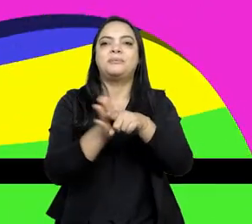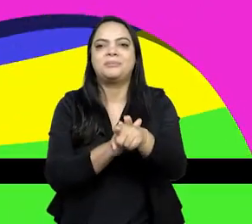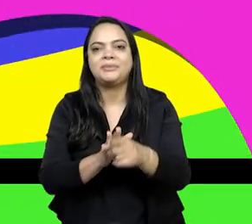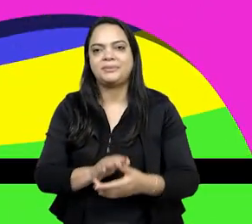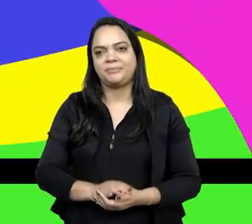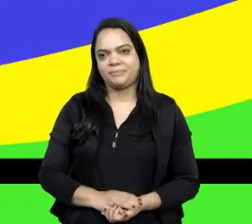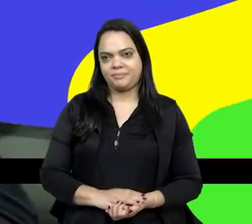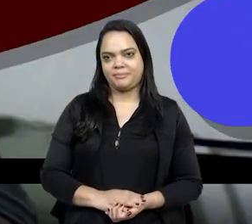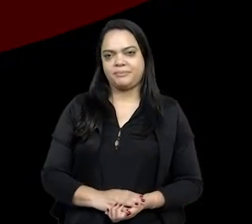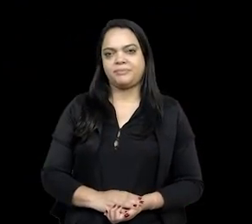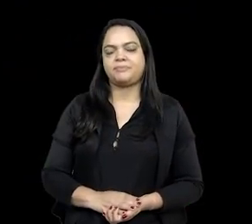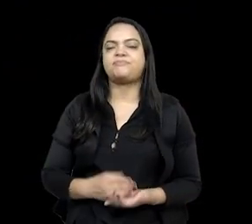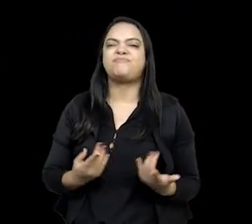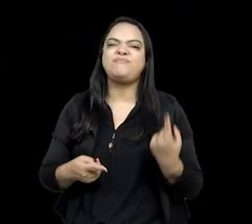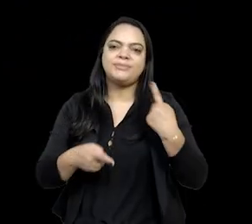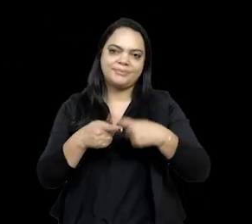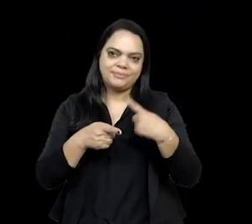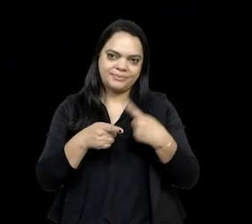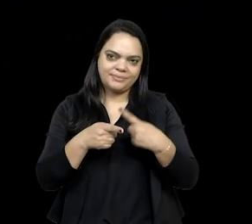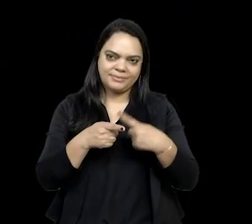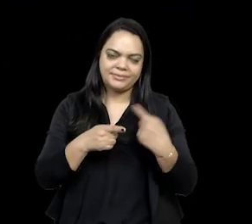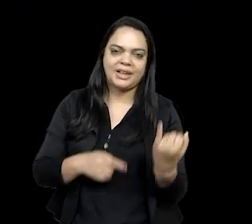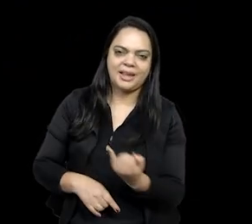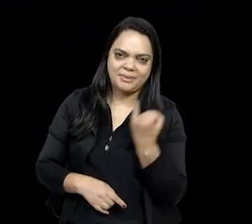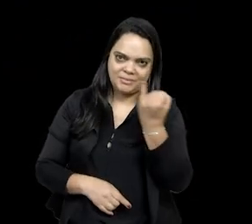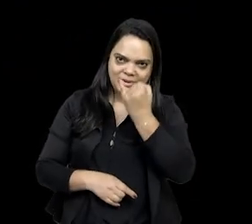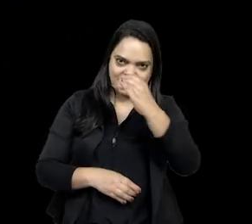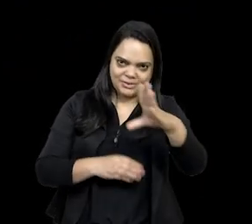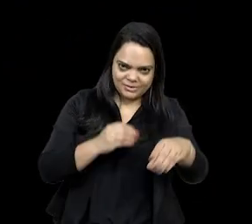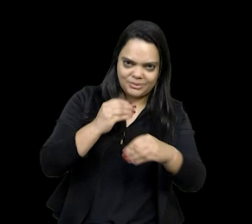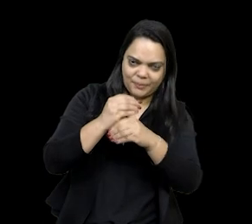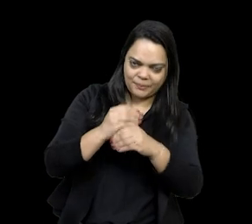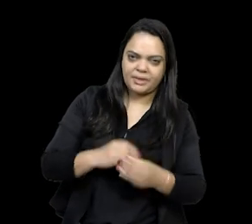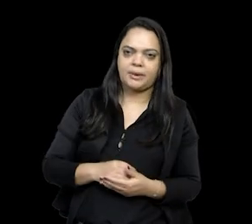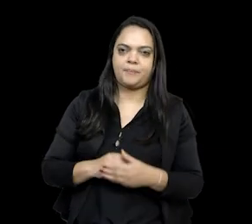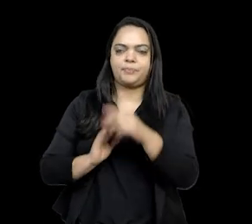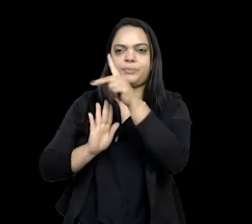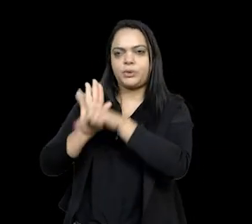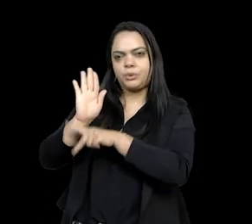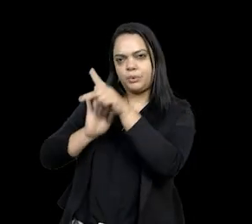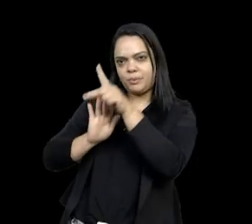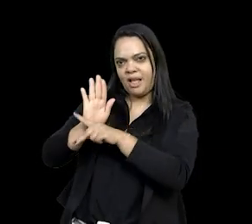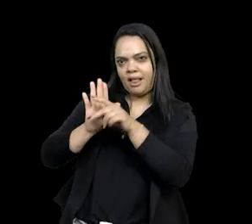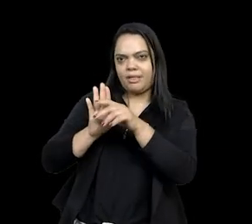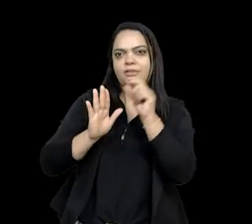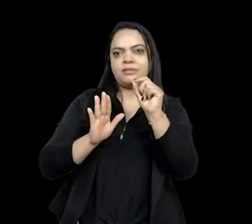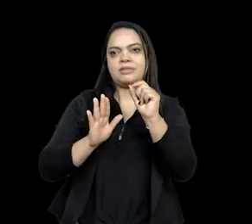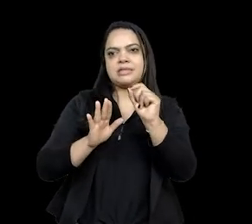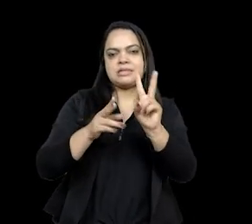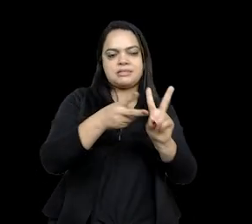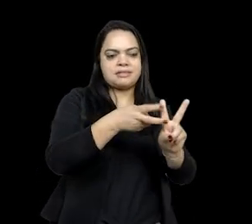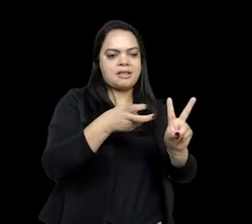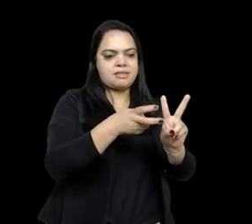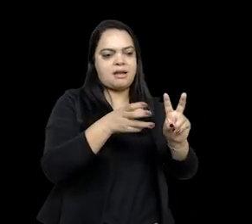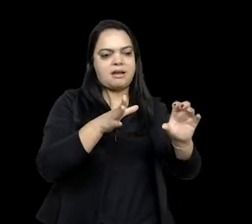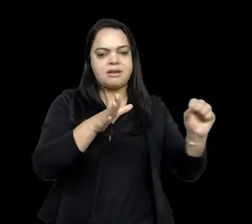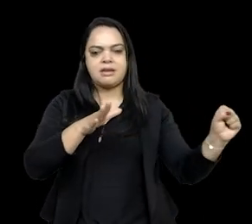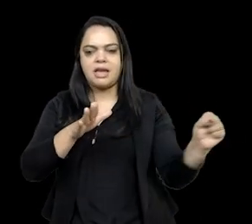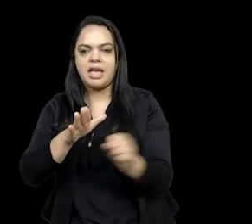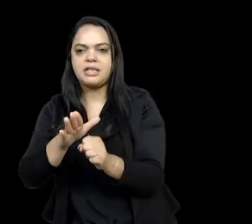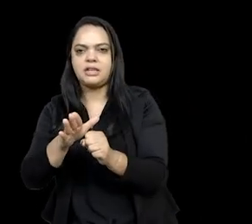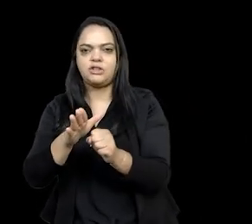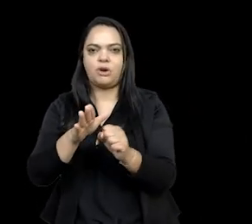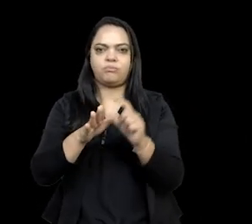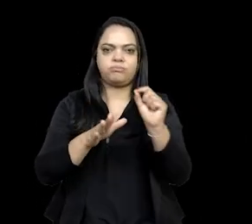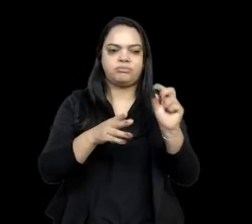né. Até porque, acho que é bom complementar, esse projeto de inserção, né, de incorporação